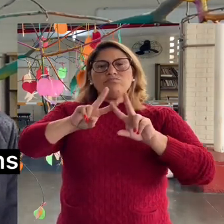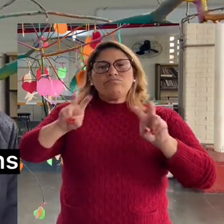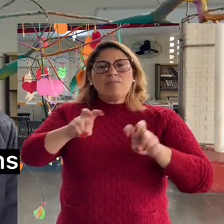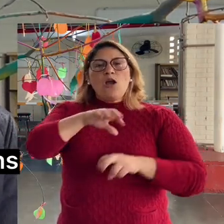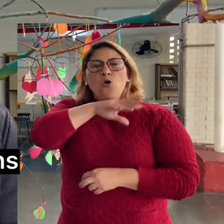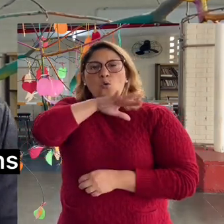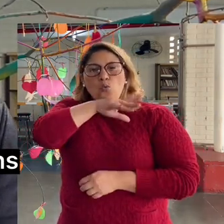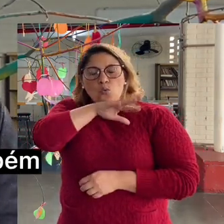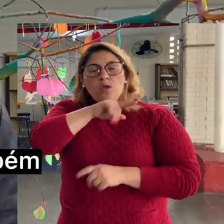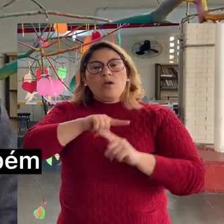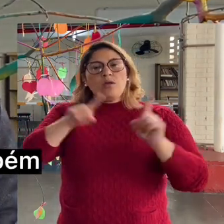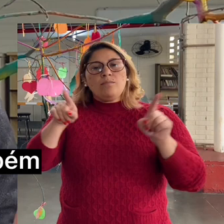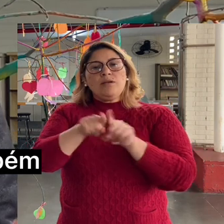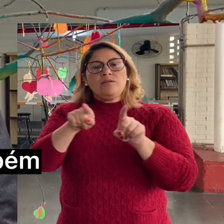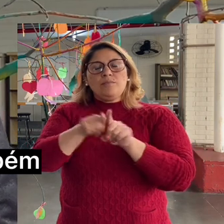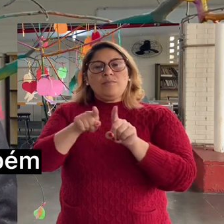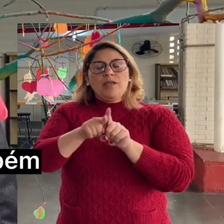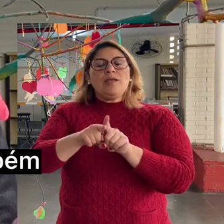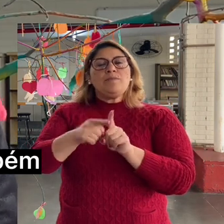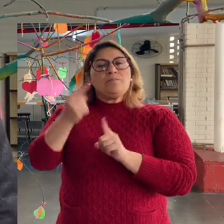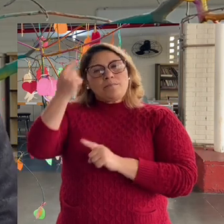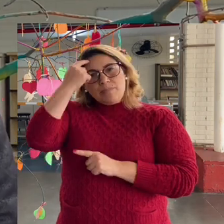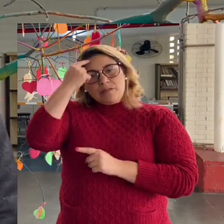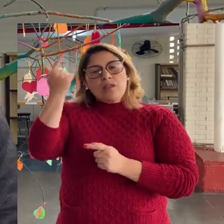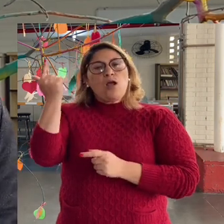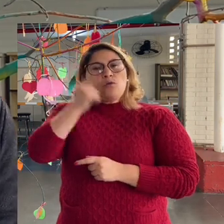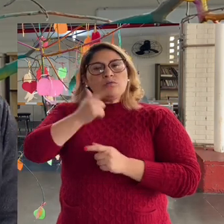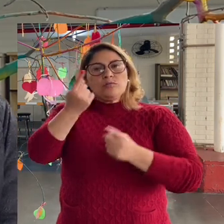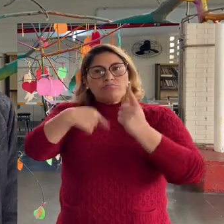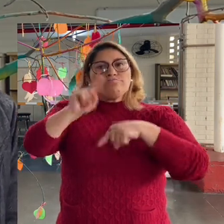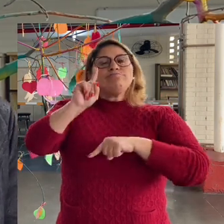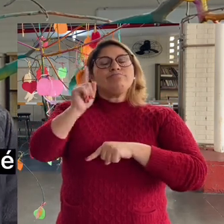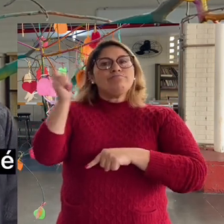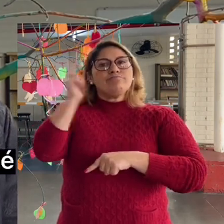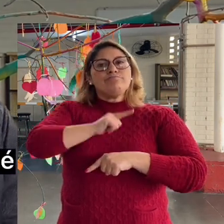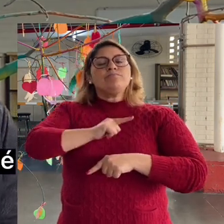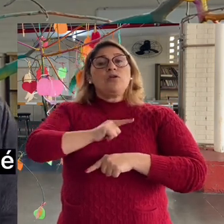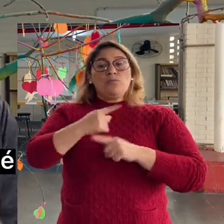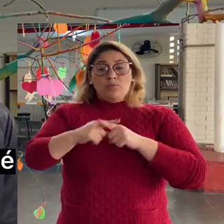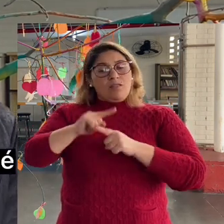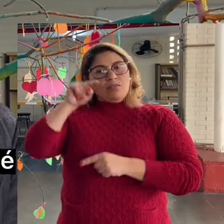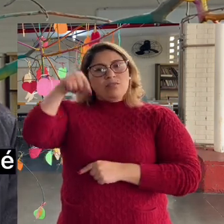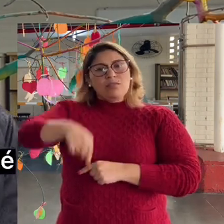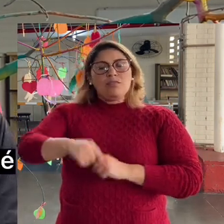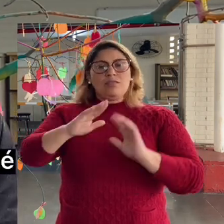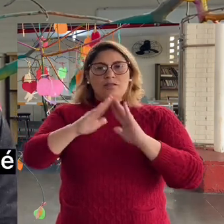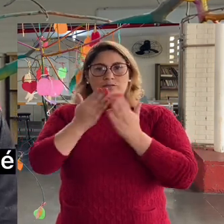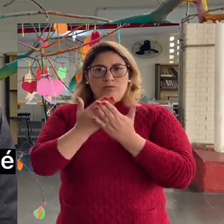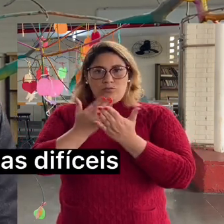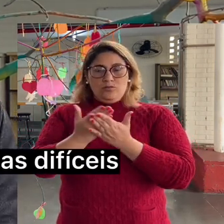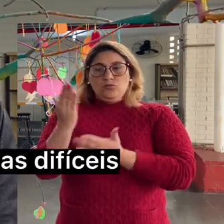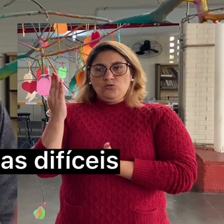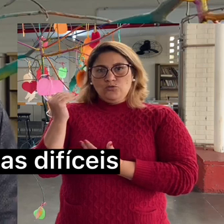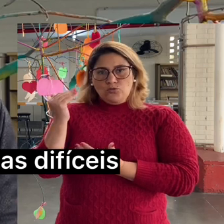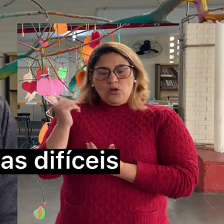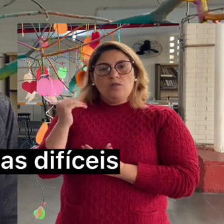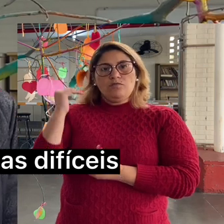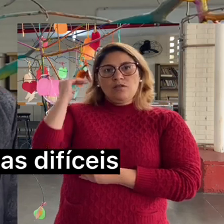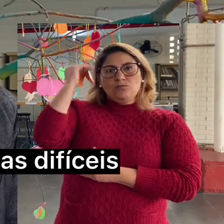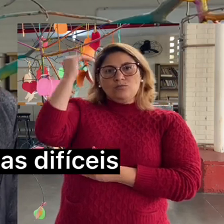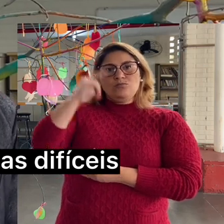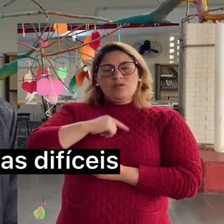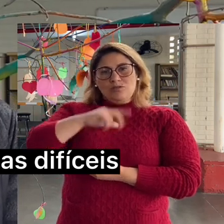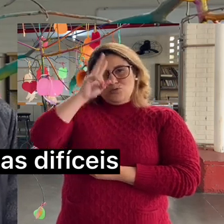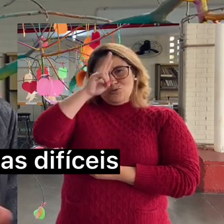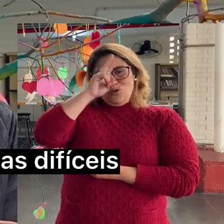ruins, mas que eles tivessem um olhar também de como eles superaram, porque eles estão aqui na escola, né? E o jovem e o